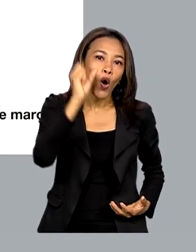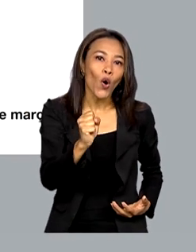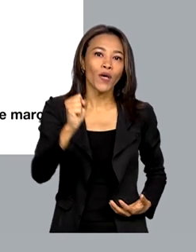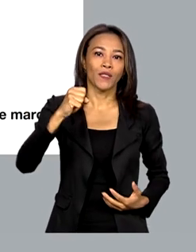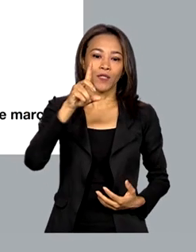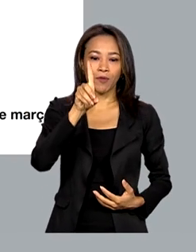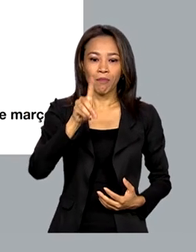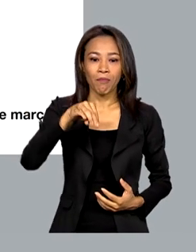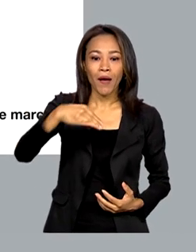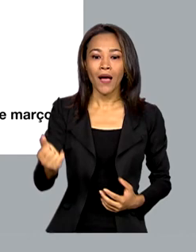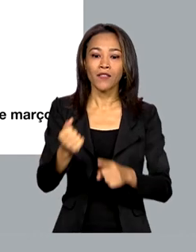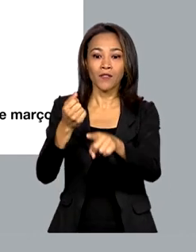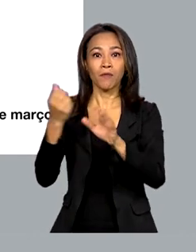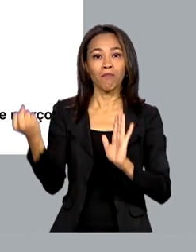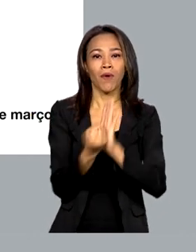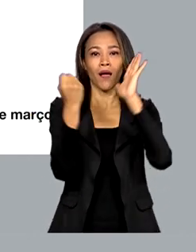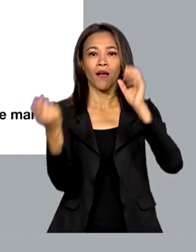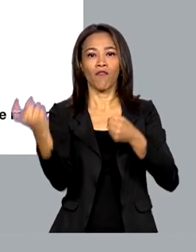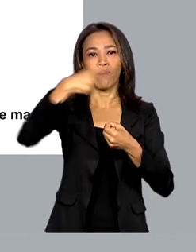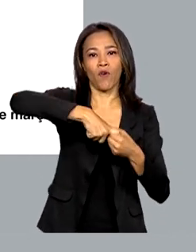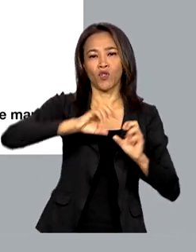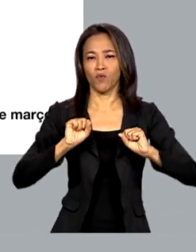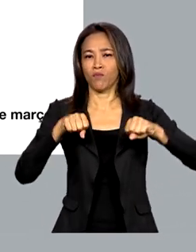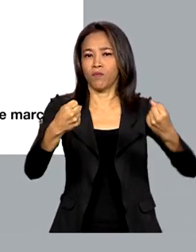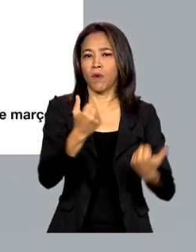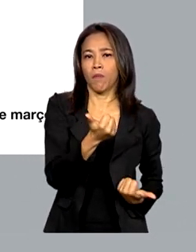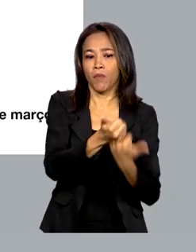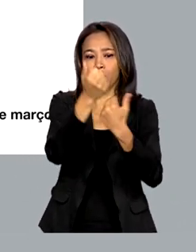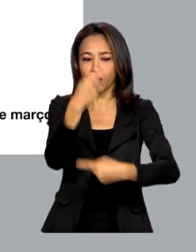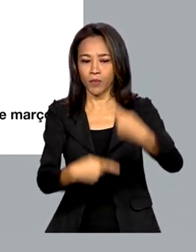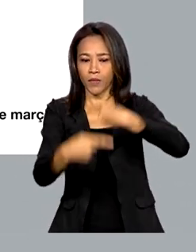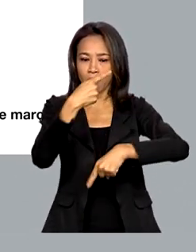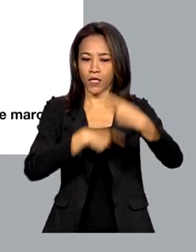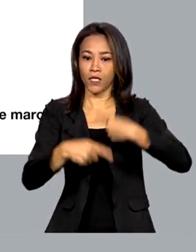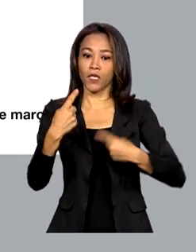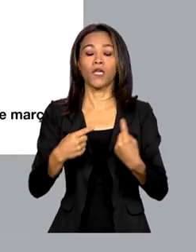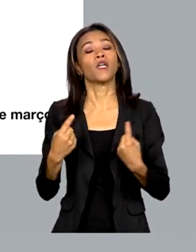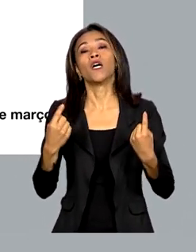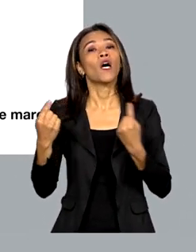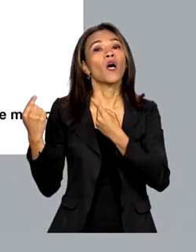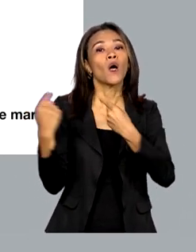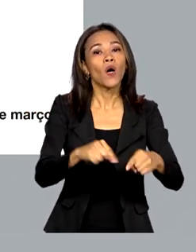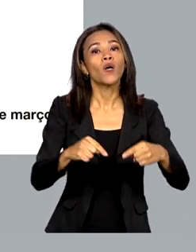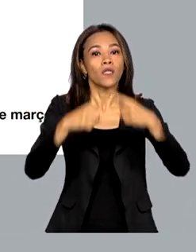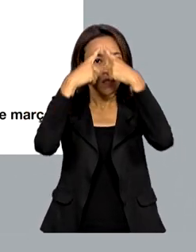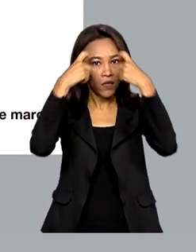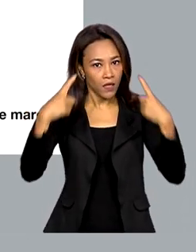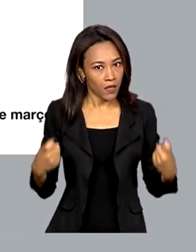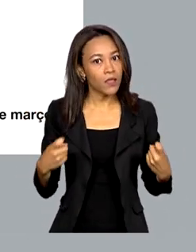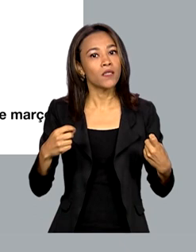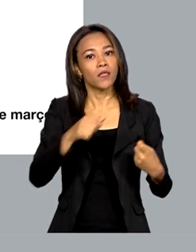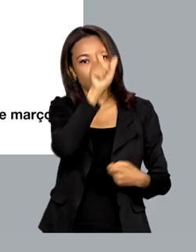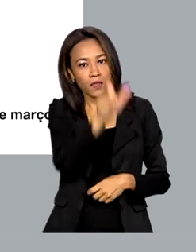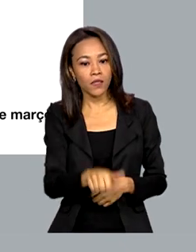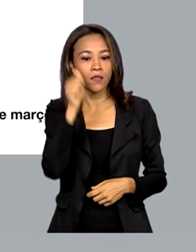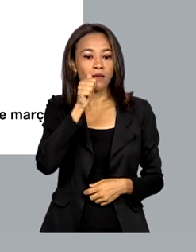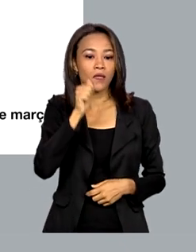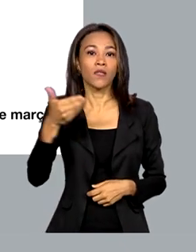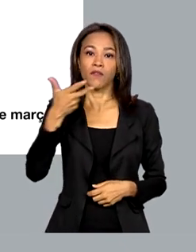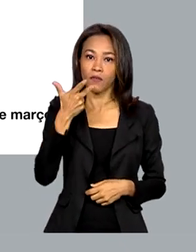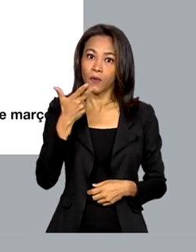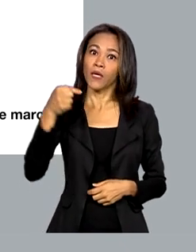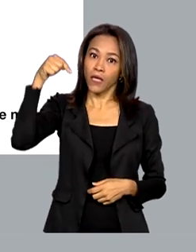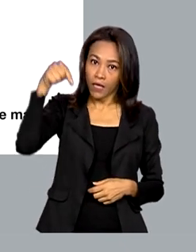fortalecimento de políticas para combate à violência contra mulheres e promoção de direitos e reiterou que esse é um